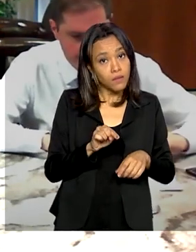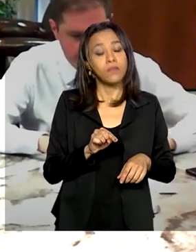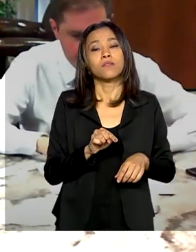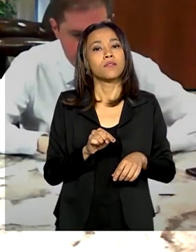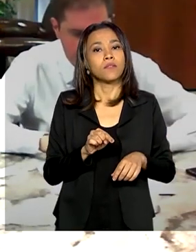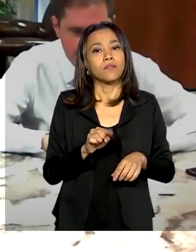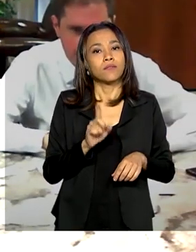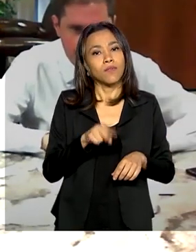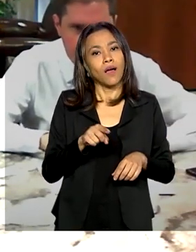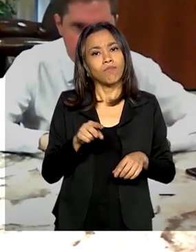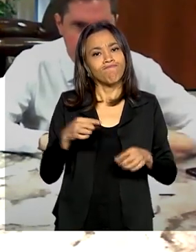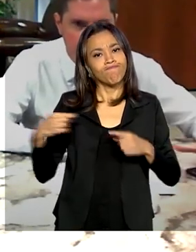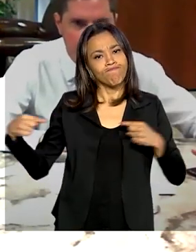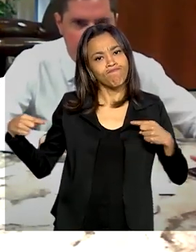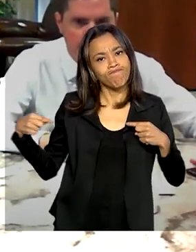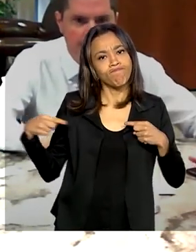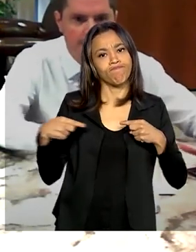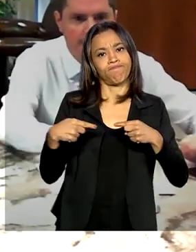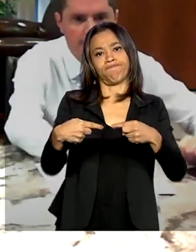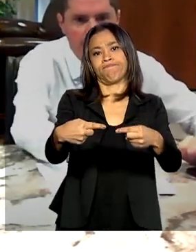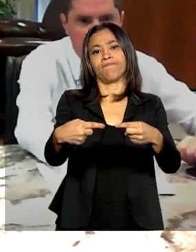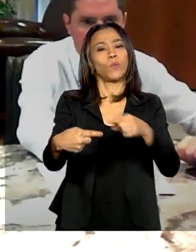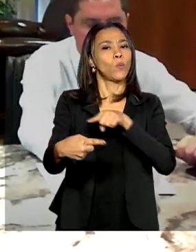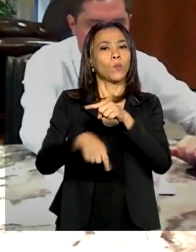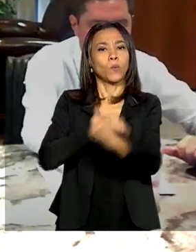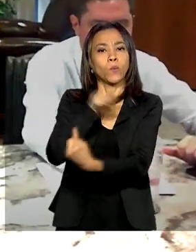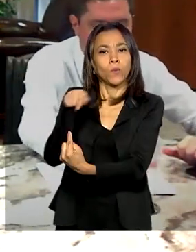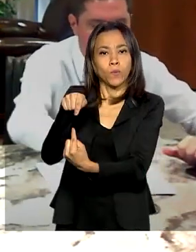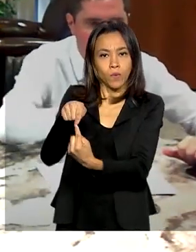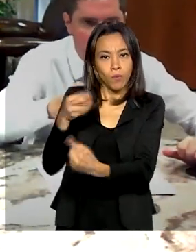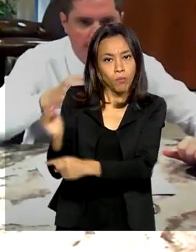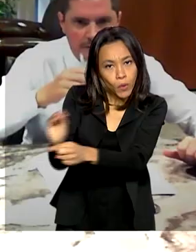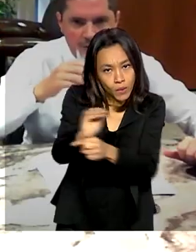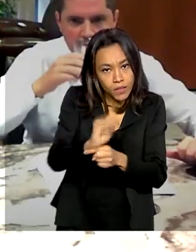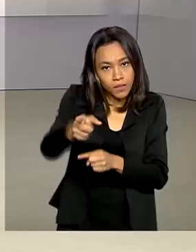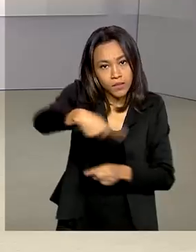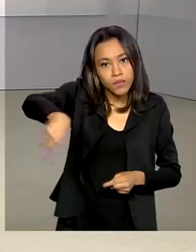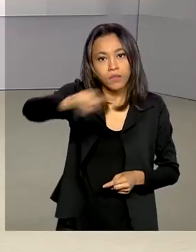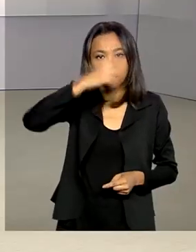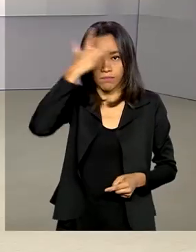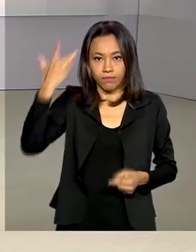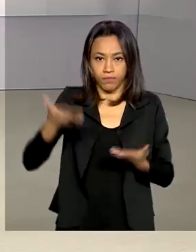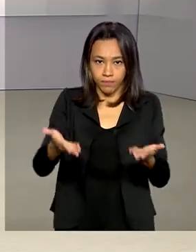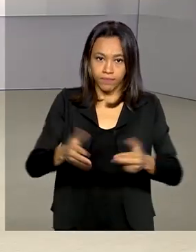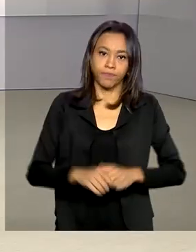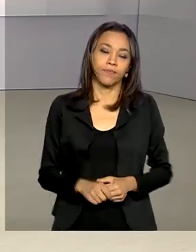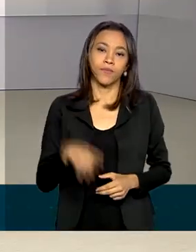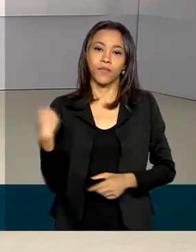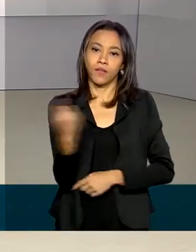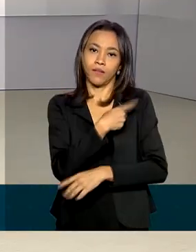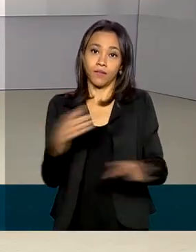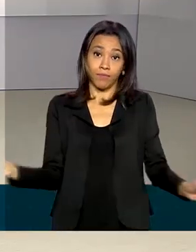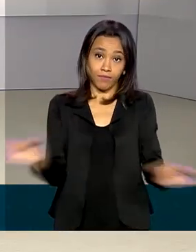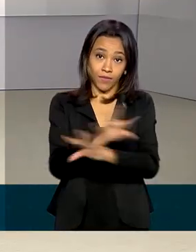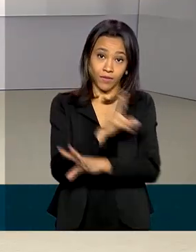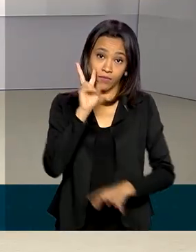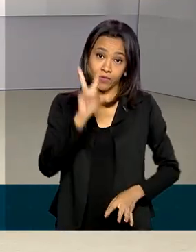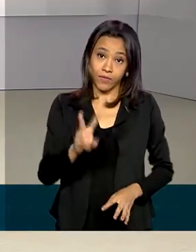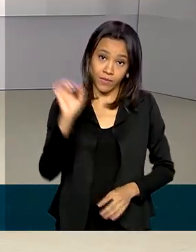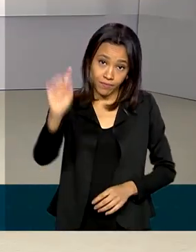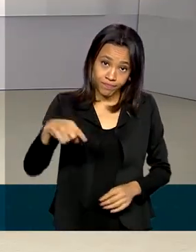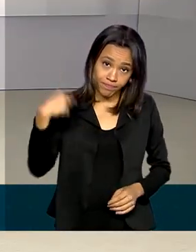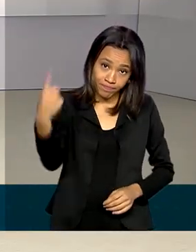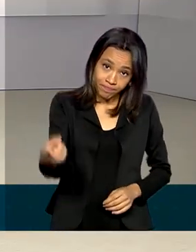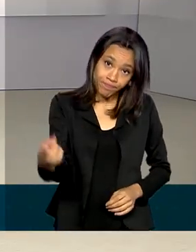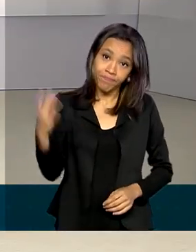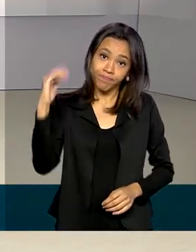com aquilo que se busca, que é proteger quem precisa ser protegido. A gente fica por aqui, nos vemos na